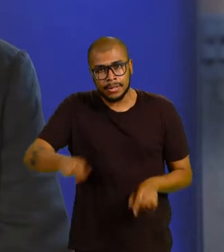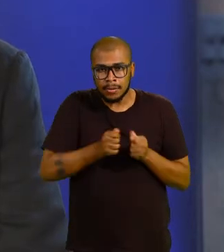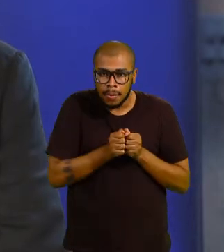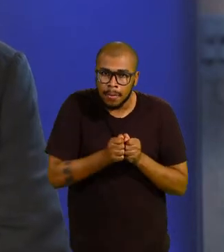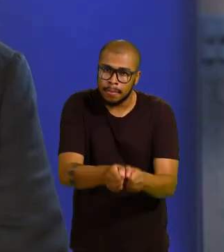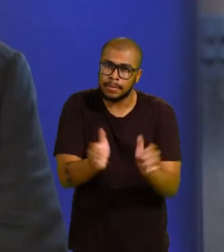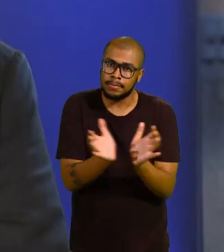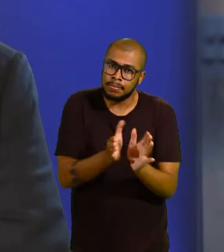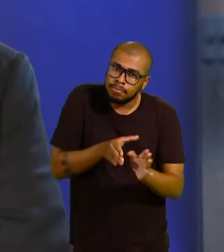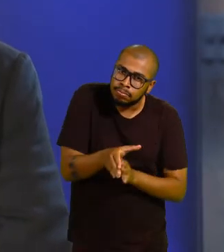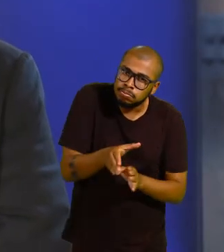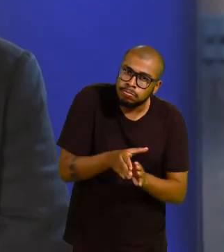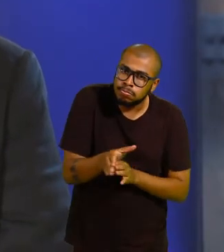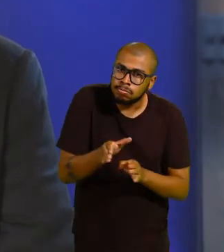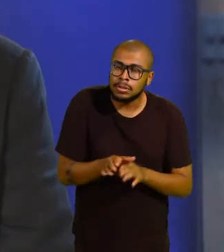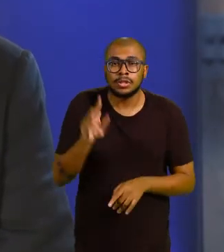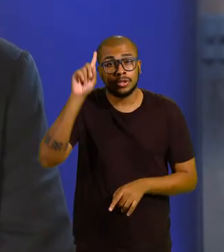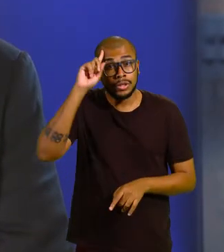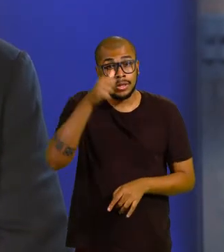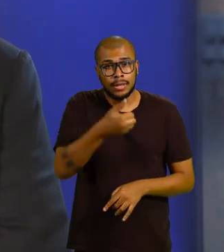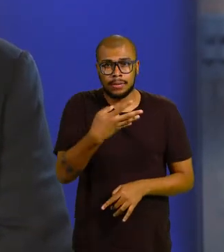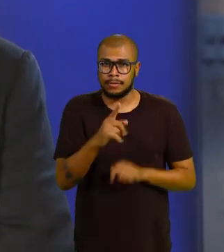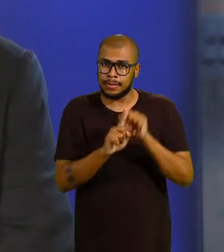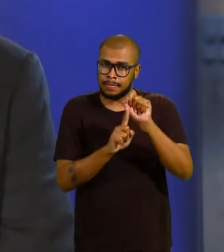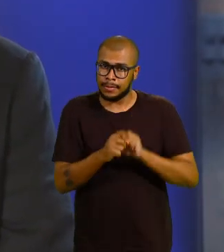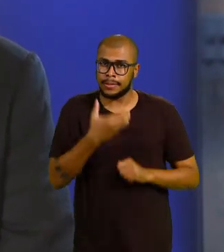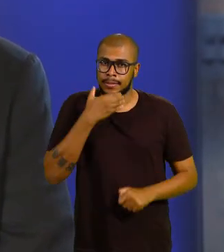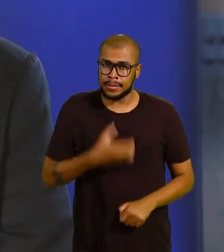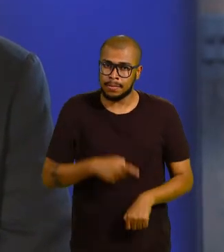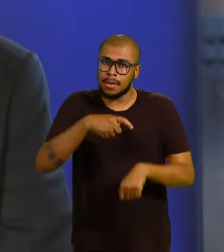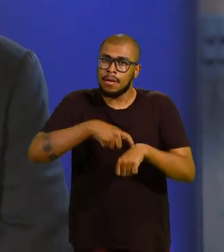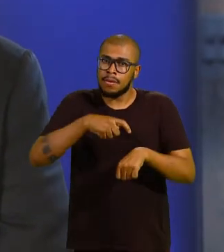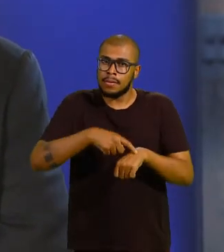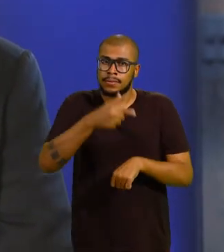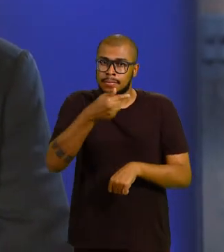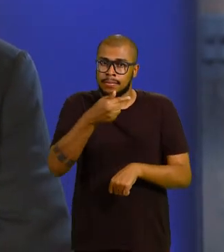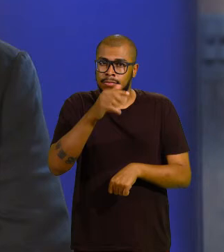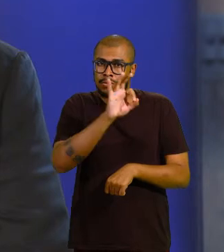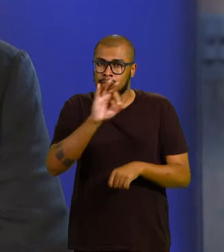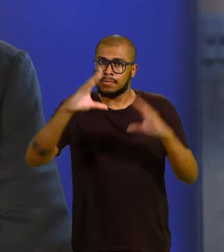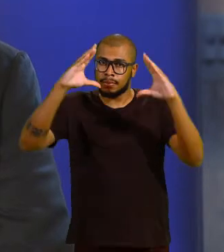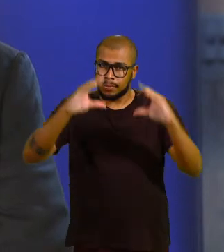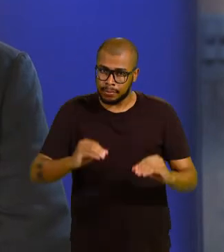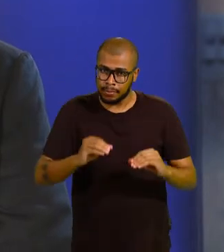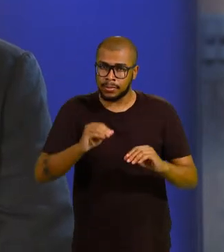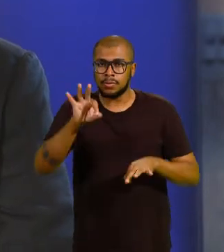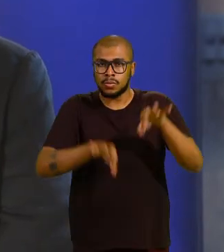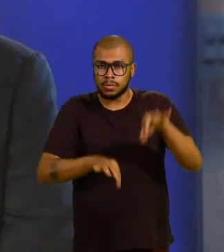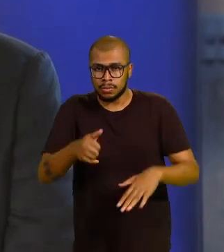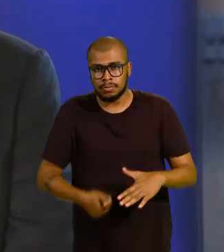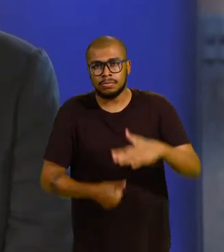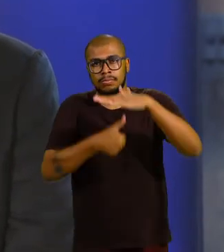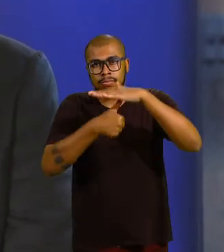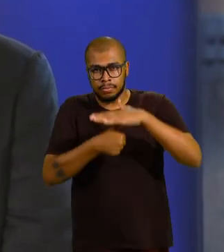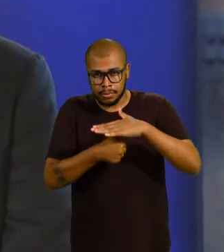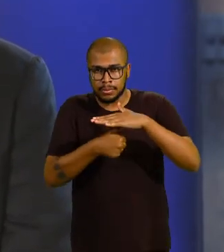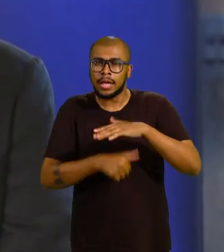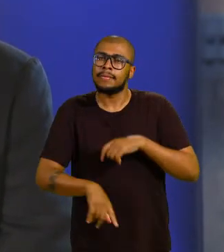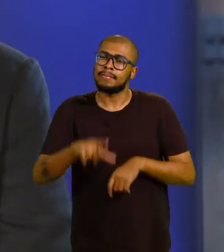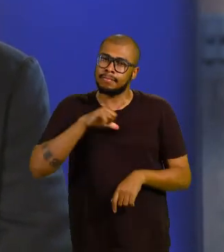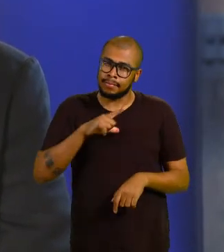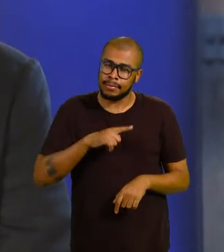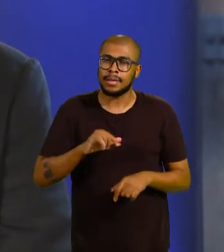no Conselho Universitário do dia 14 de dezembro, às 19h, no Teatro da Reitoria. Será uma ocasião com arte,